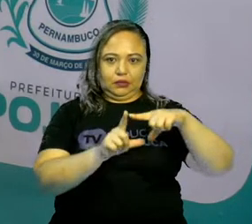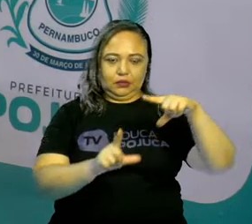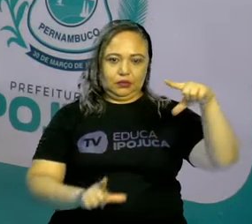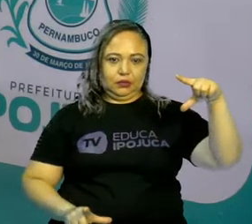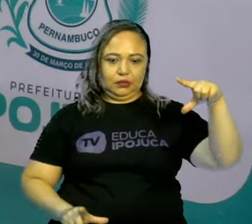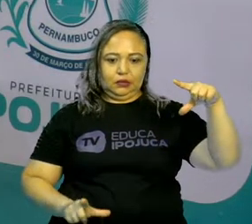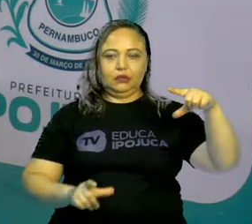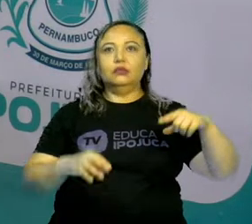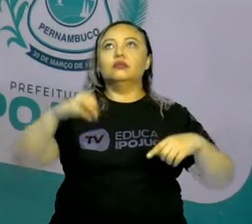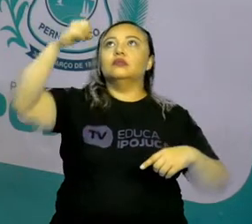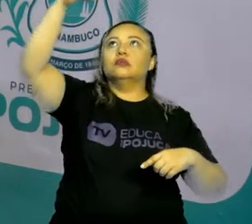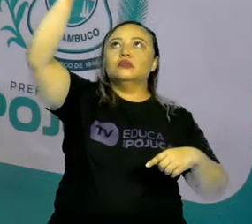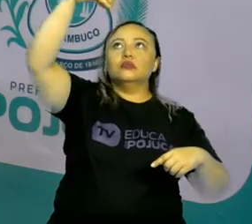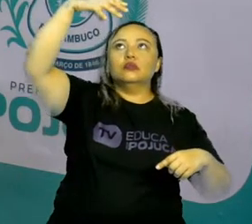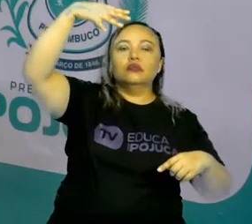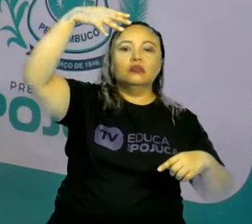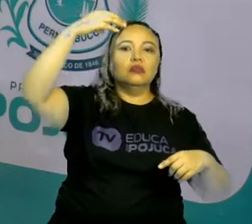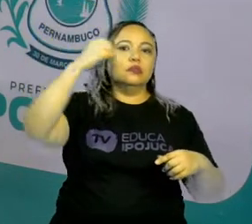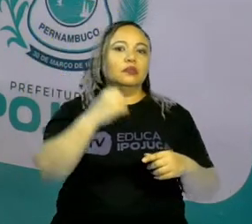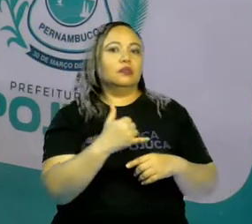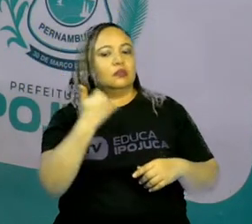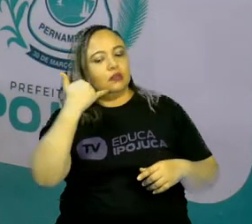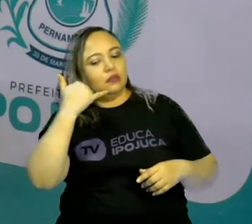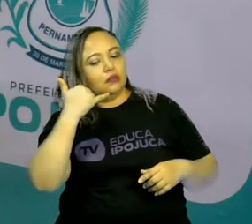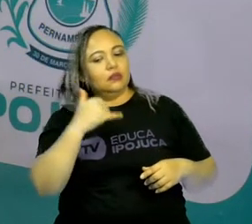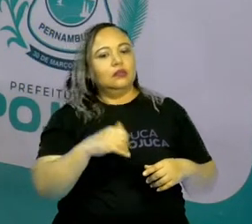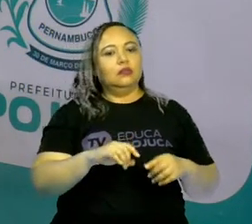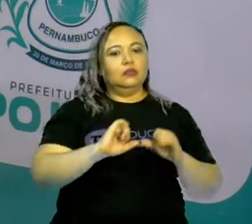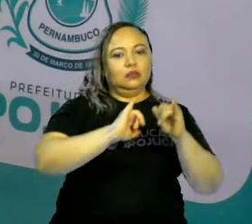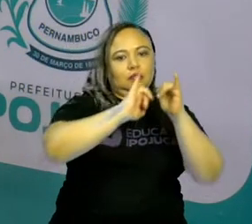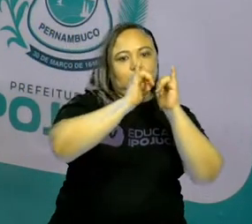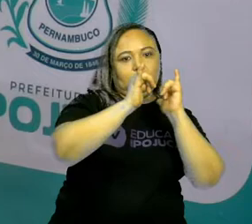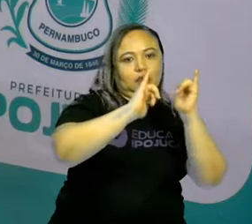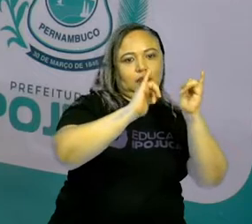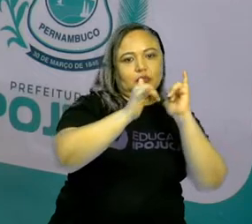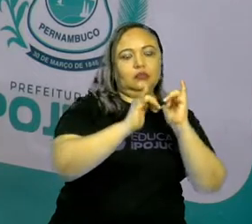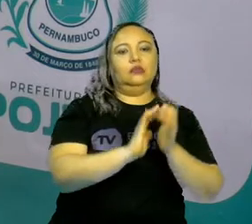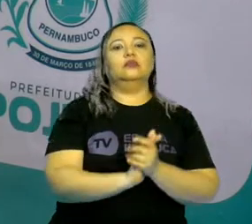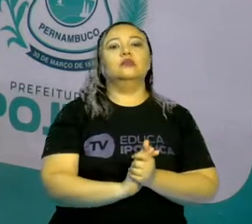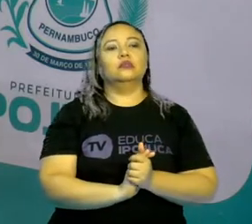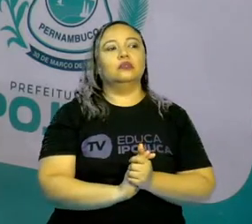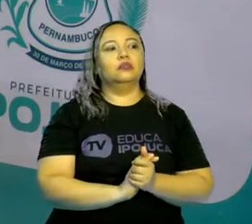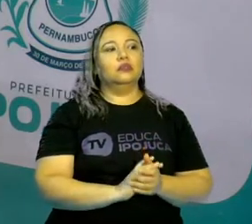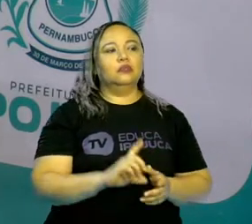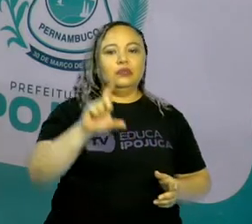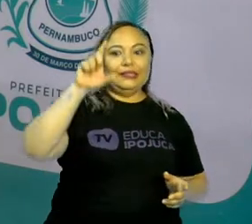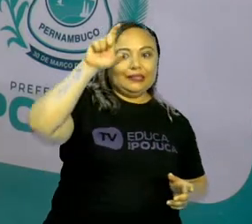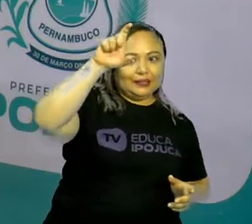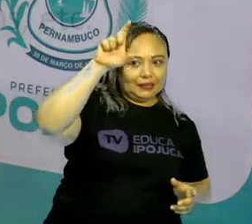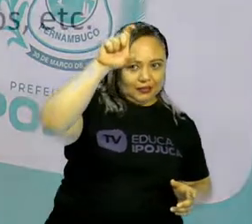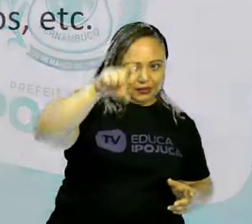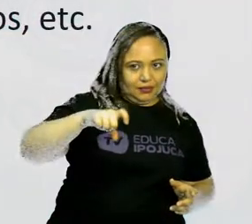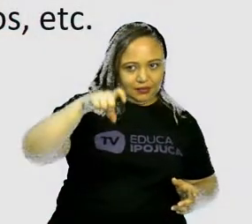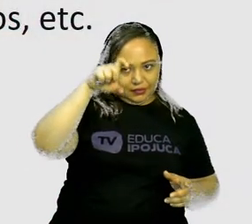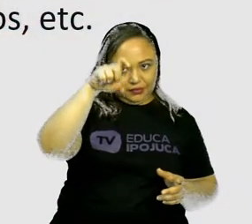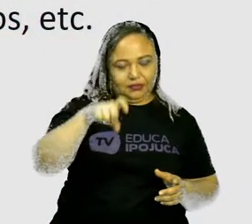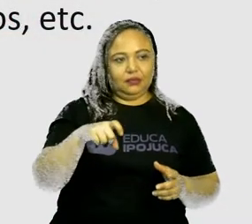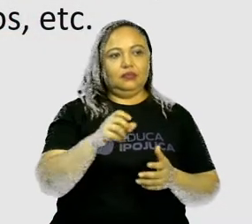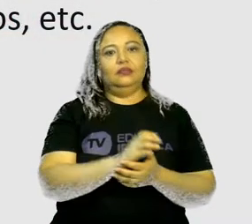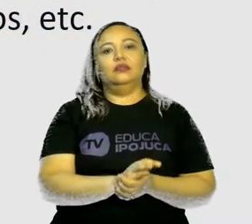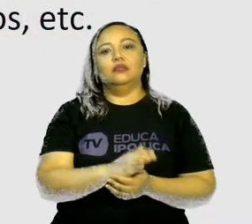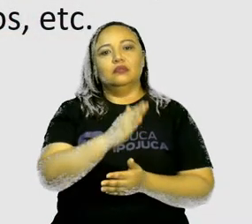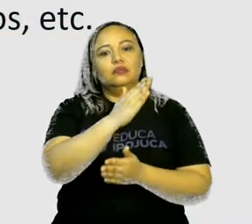Telefone, internet, cartão, energia. Então, as despesas